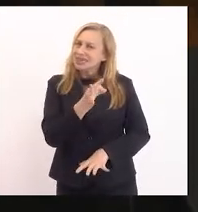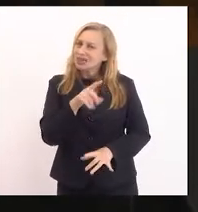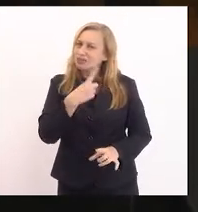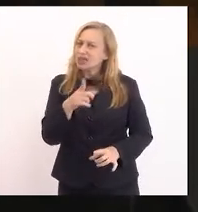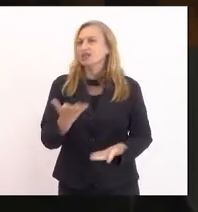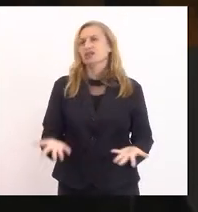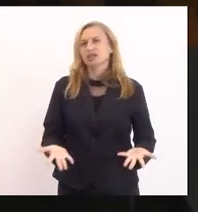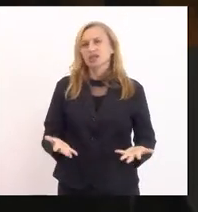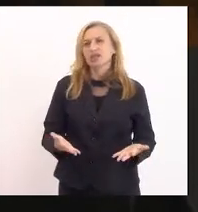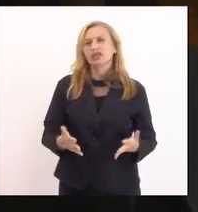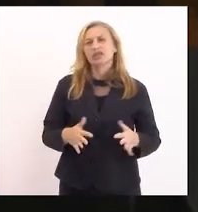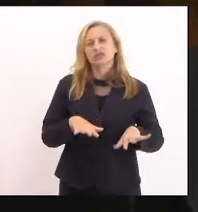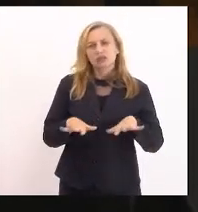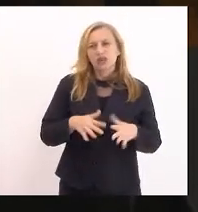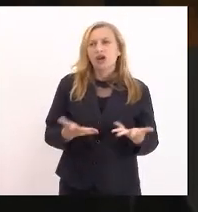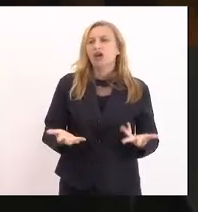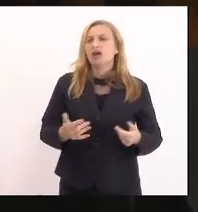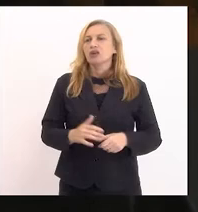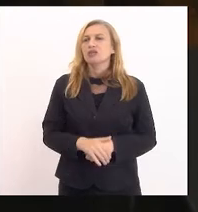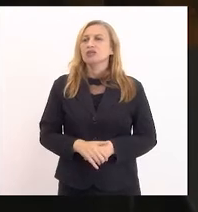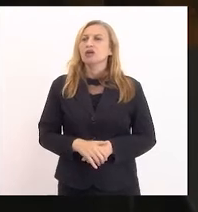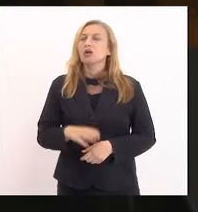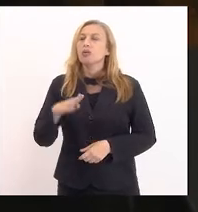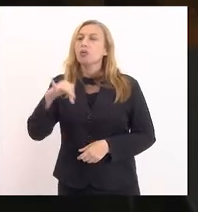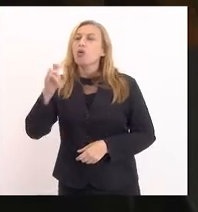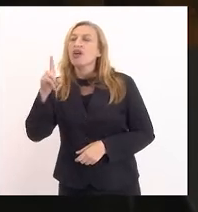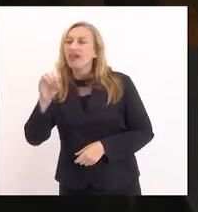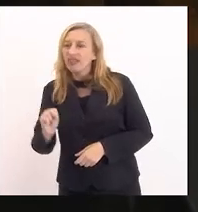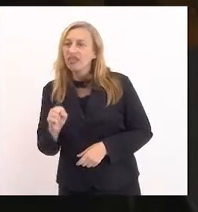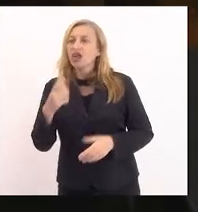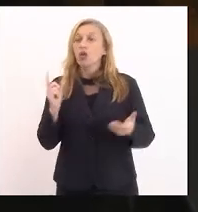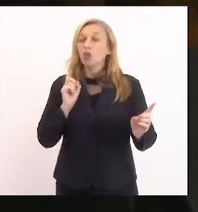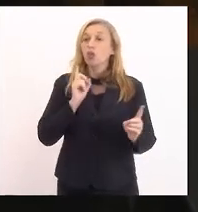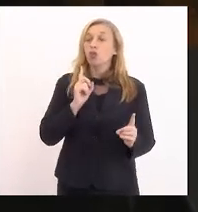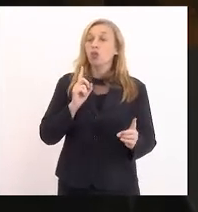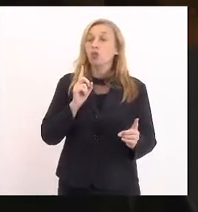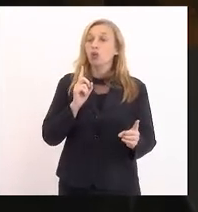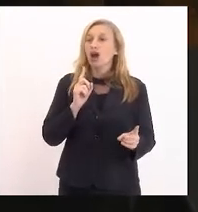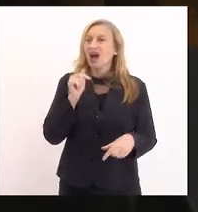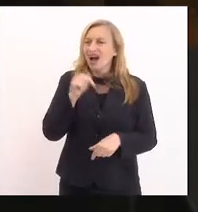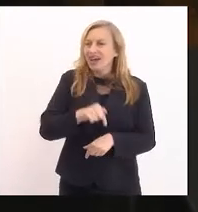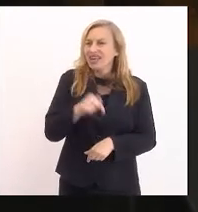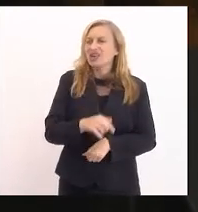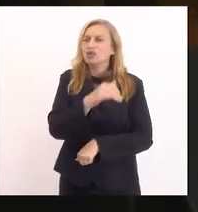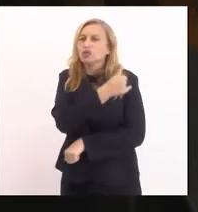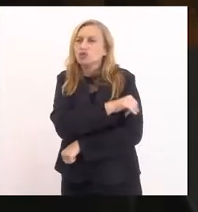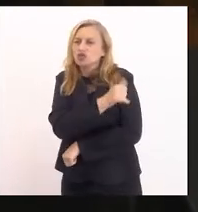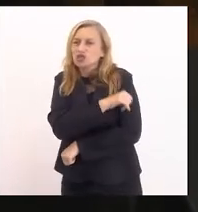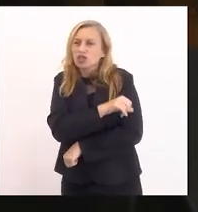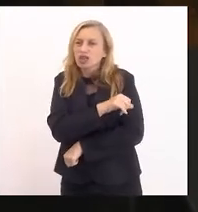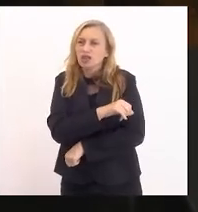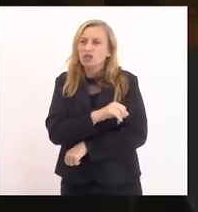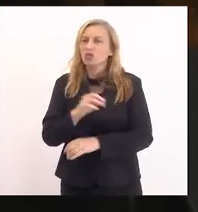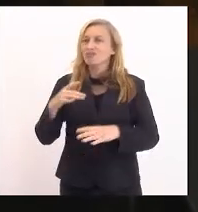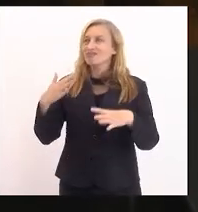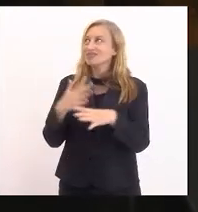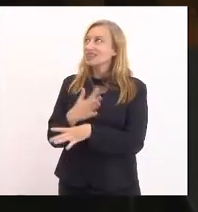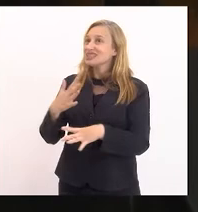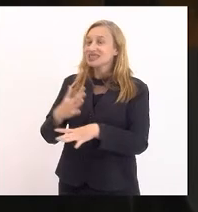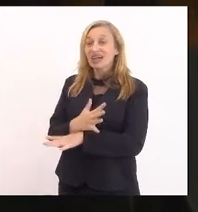objetivado, manifesto. E Moise encontrou aqui, no Rio de Janeiro, na cidade,